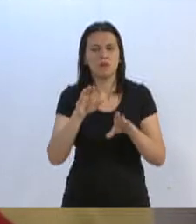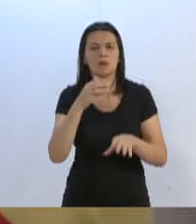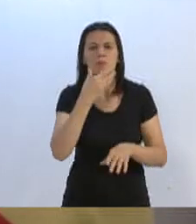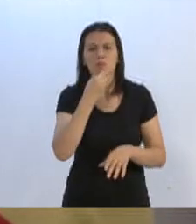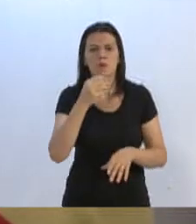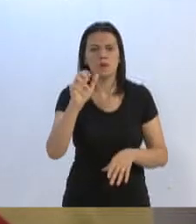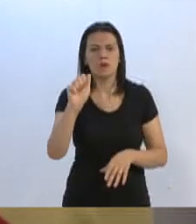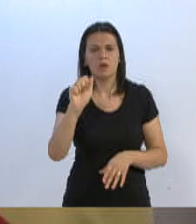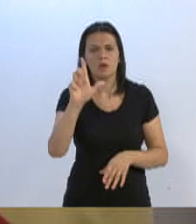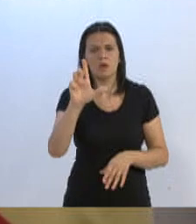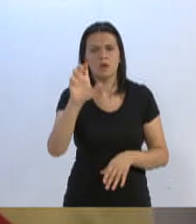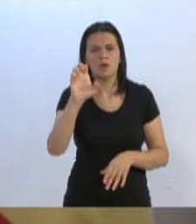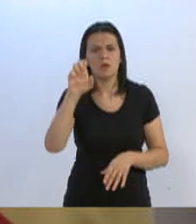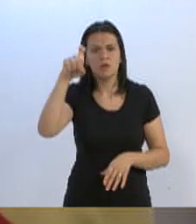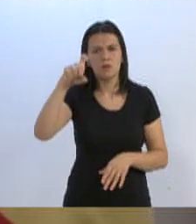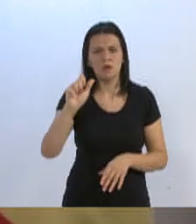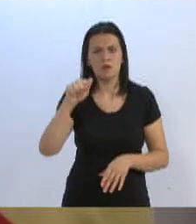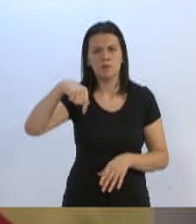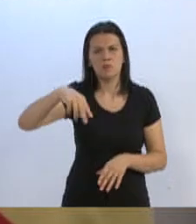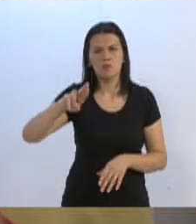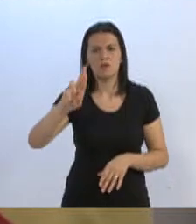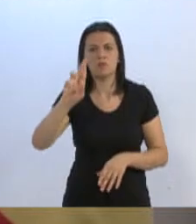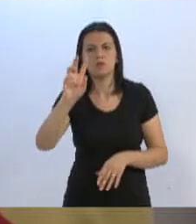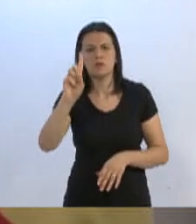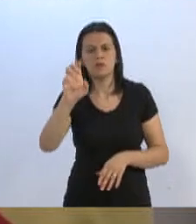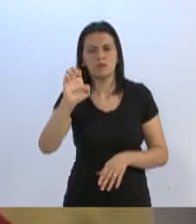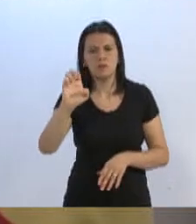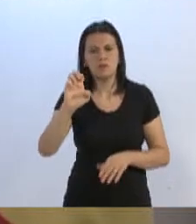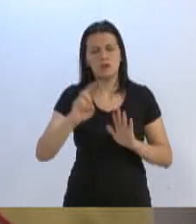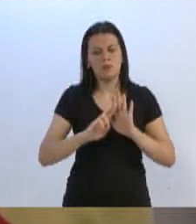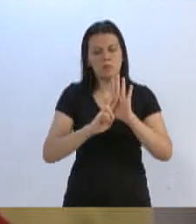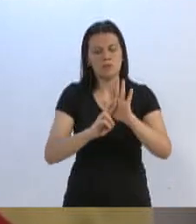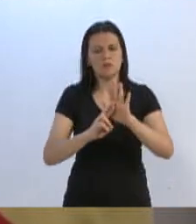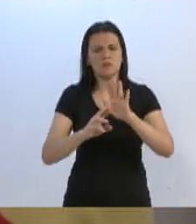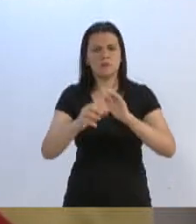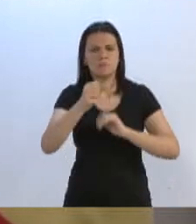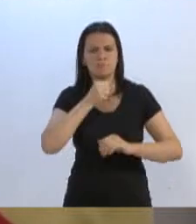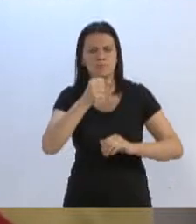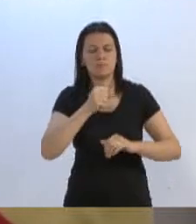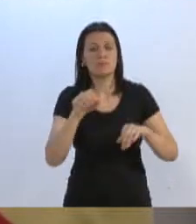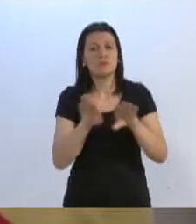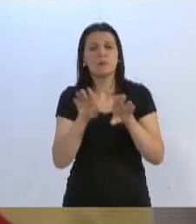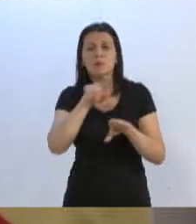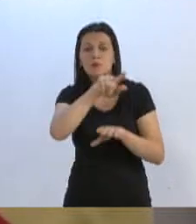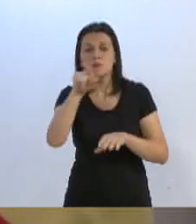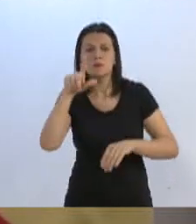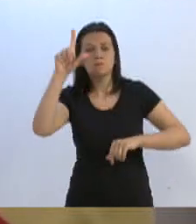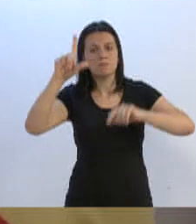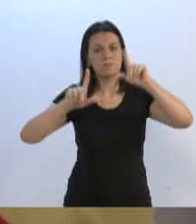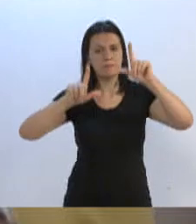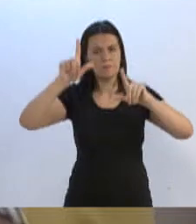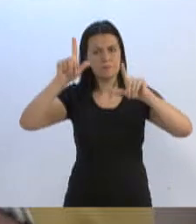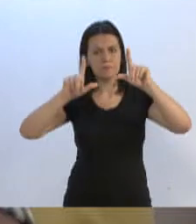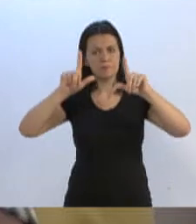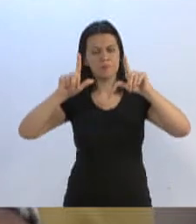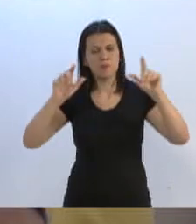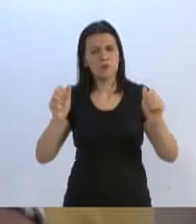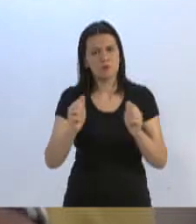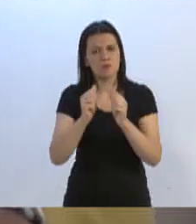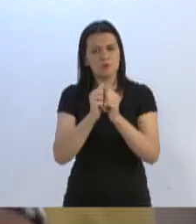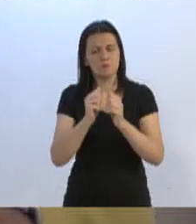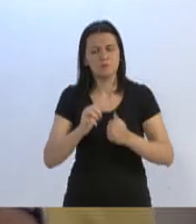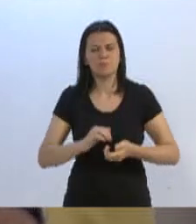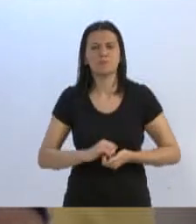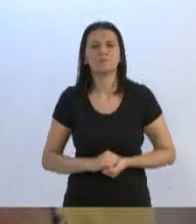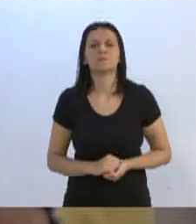representando a imprensa, e saúdo o senhor e a senhora que nos ouram, nos acompanhando em seus